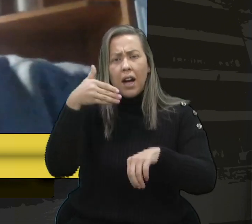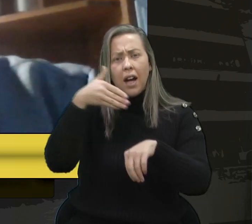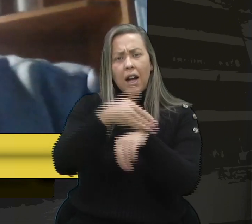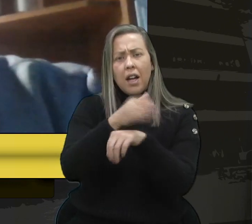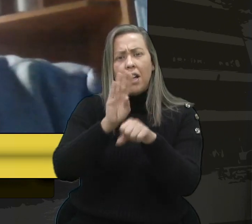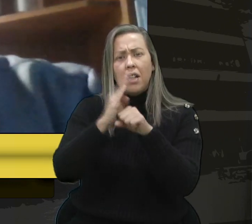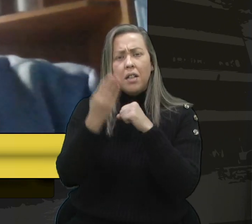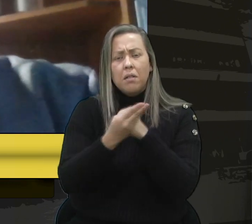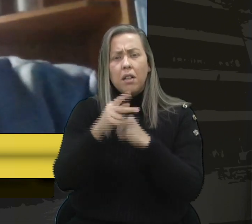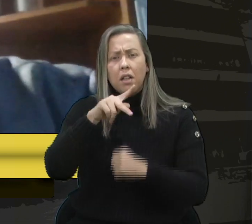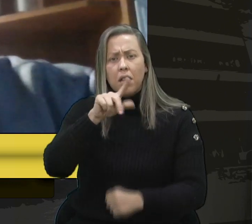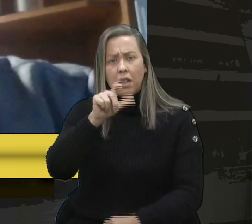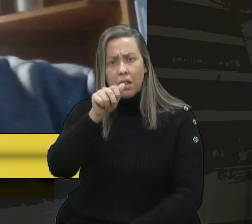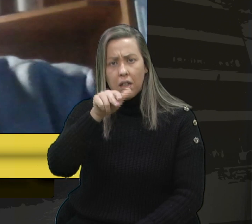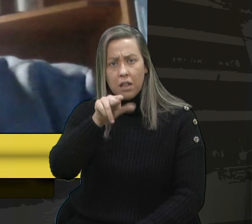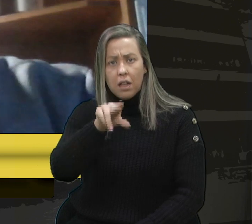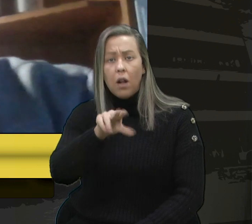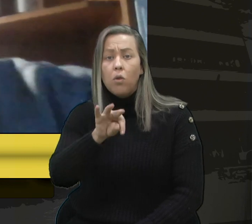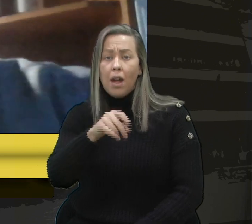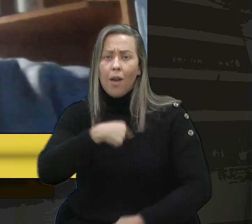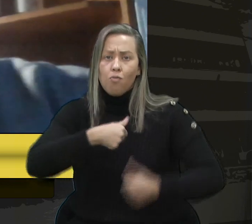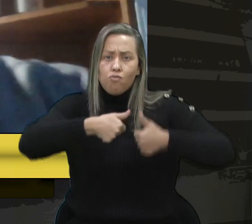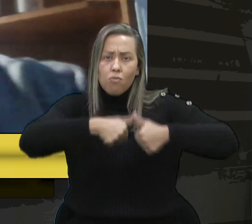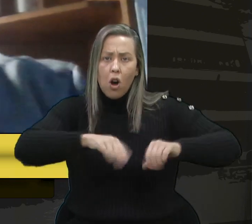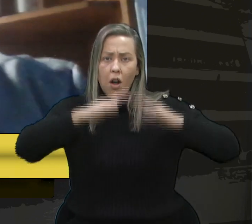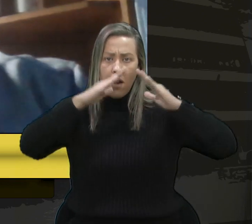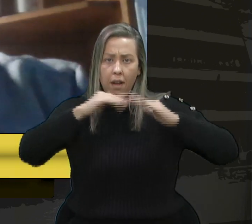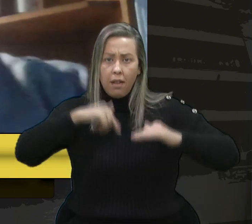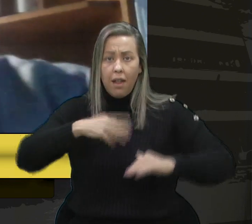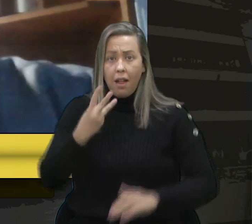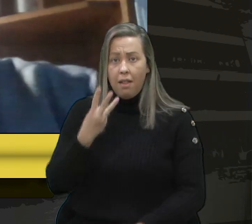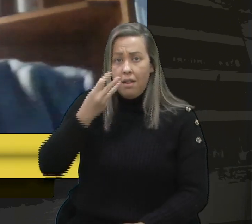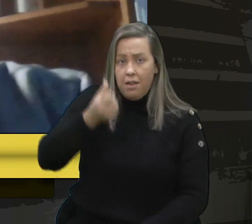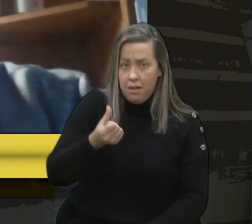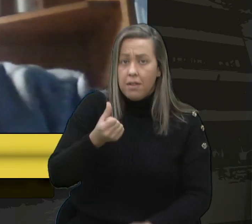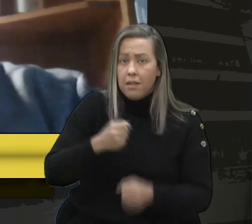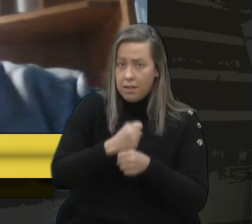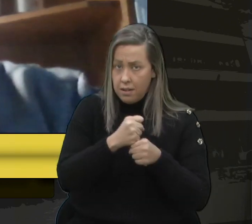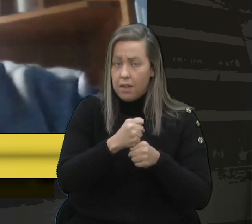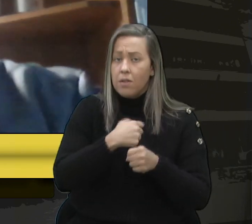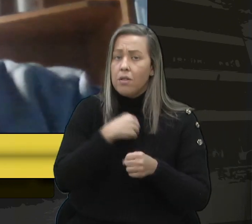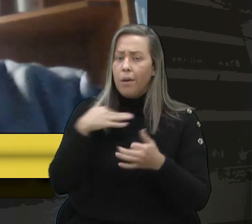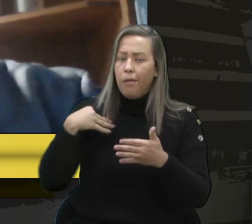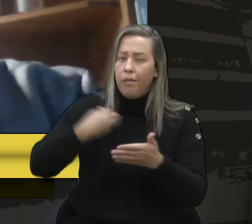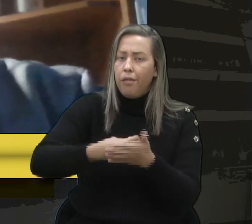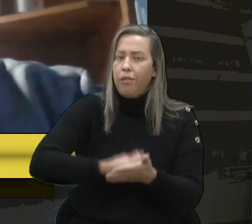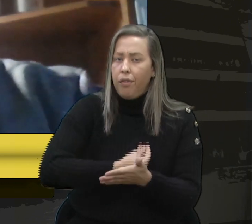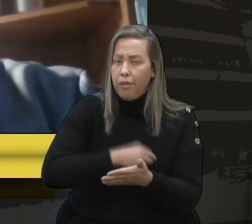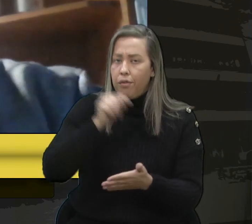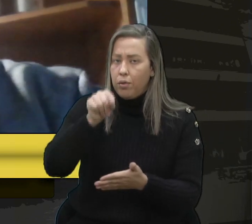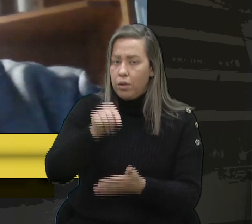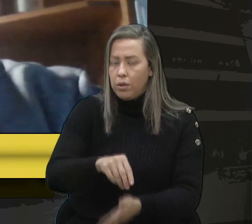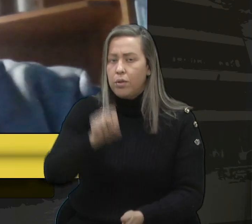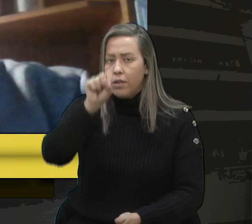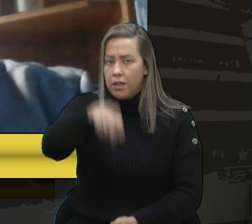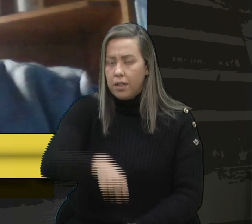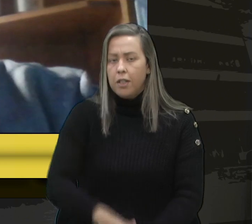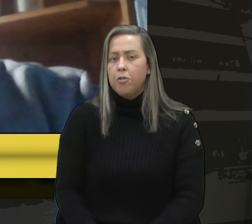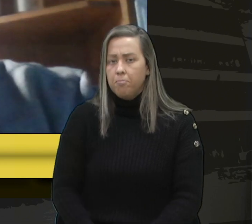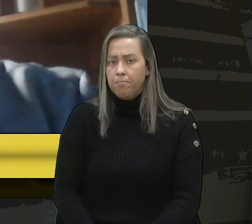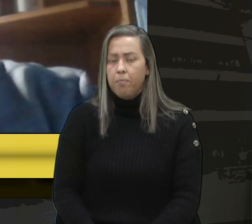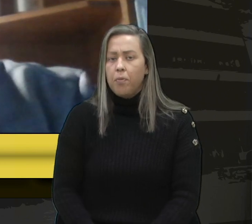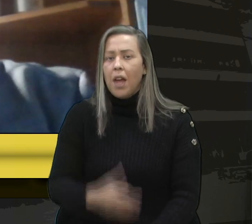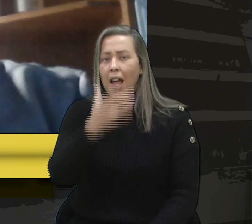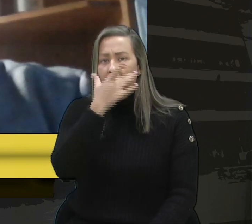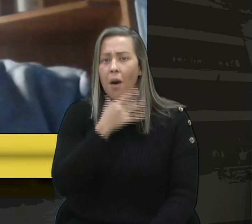bairro Planalto, eu sou morador do bairro Planalto há 36 anos, que vereadores acompanham esse dilema e acho que